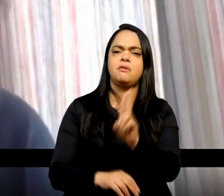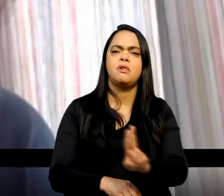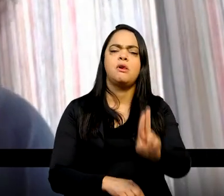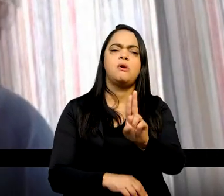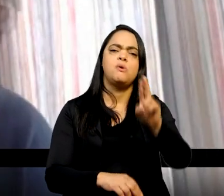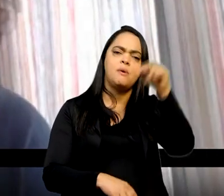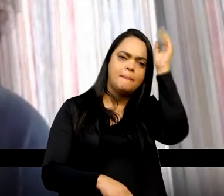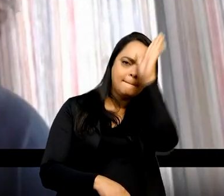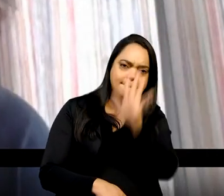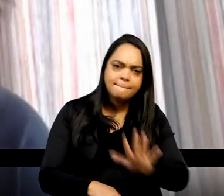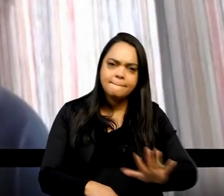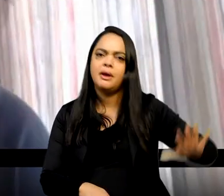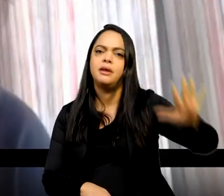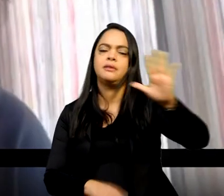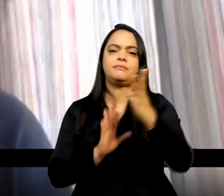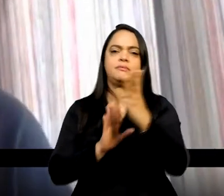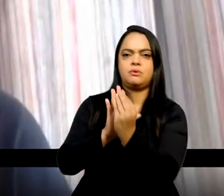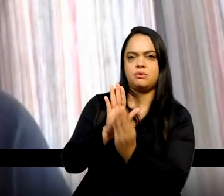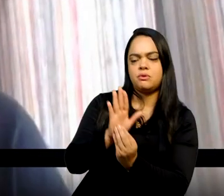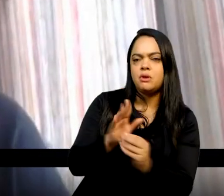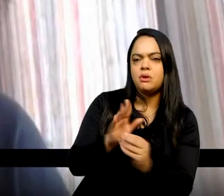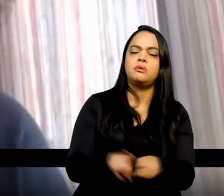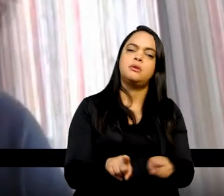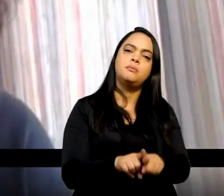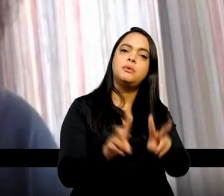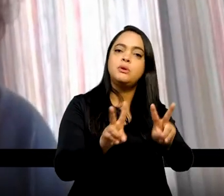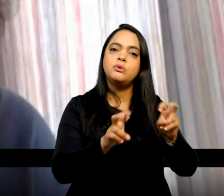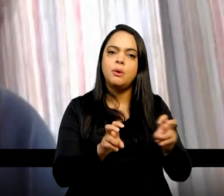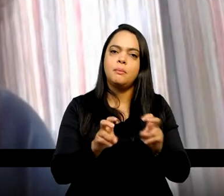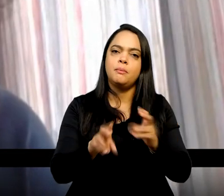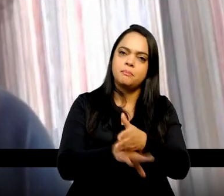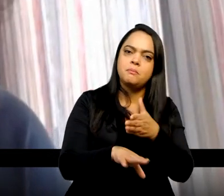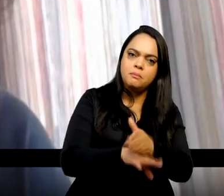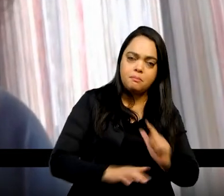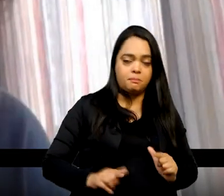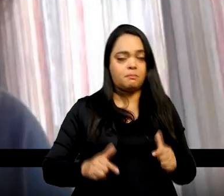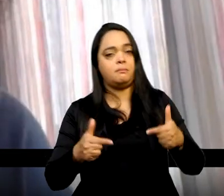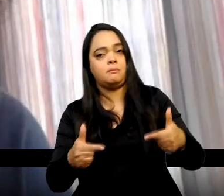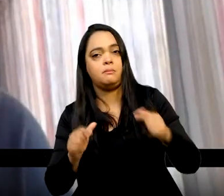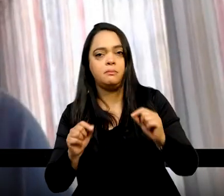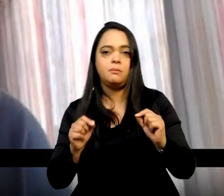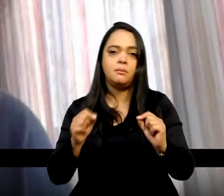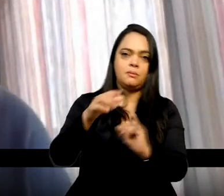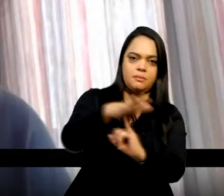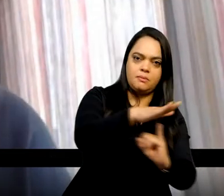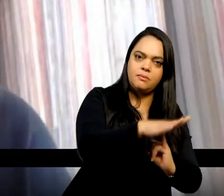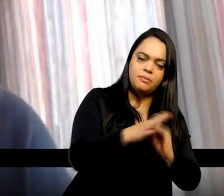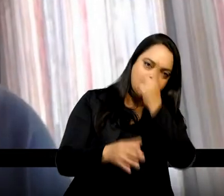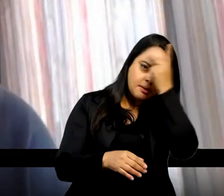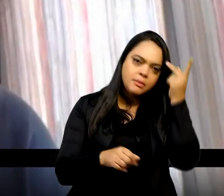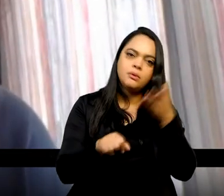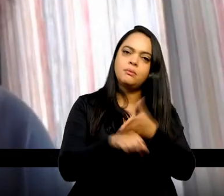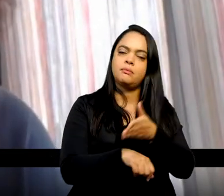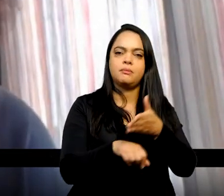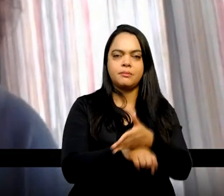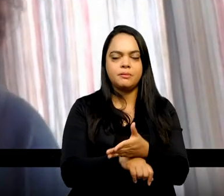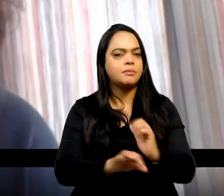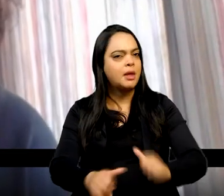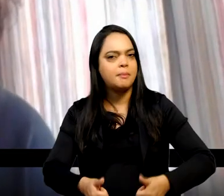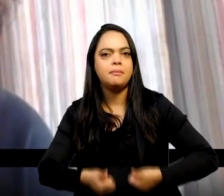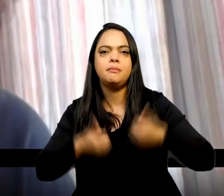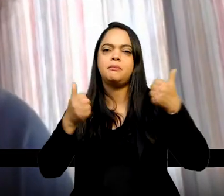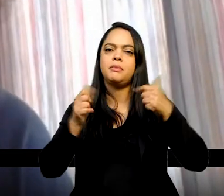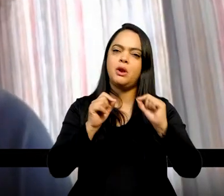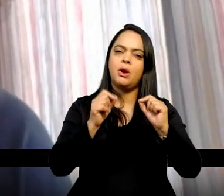quanto se refere à participação e engajamento das instituições e pessoas que dele participam. Para melhor concepção de suas